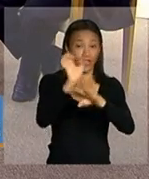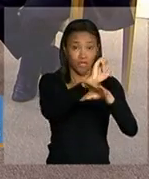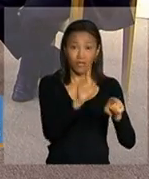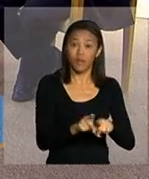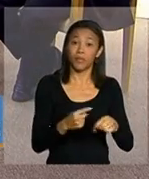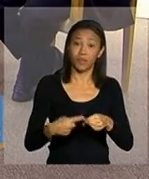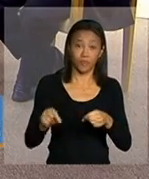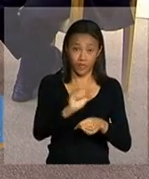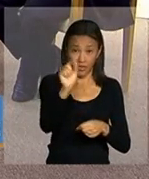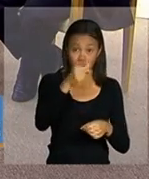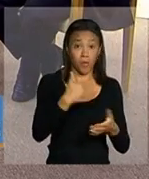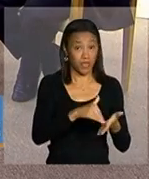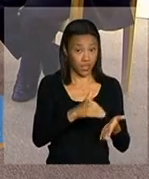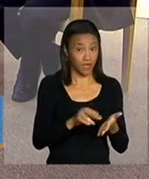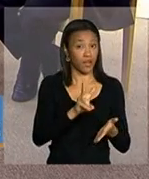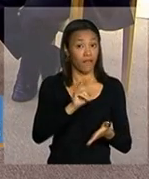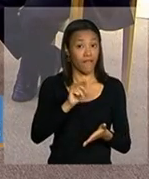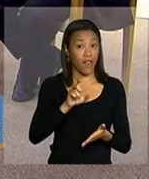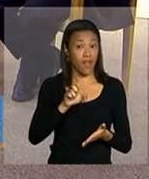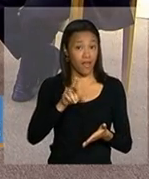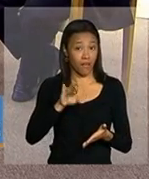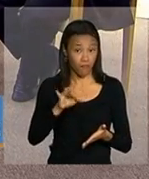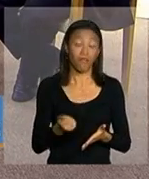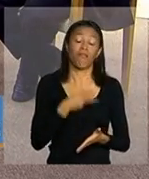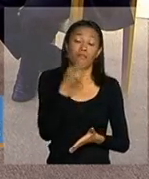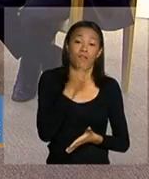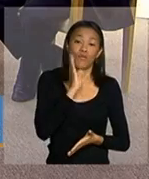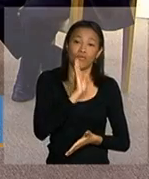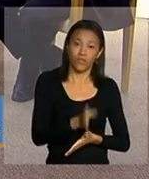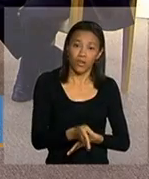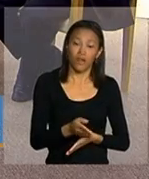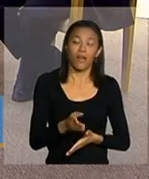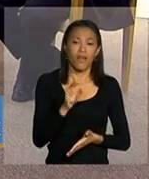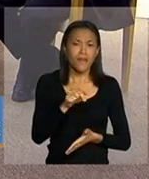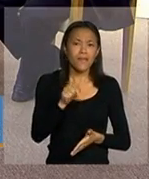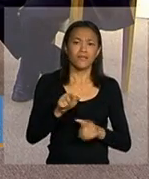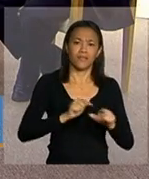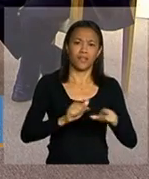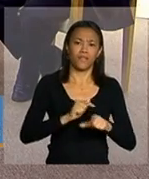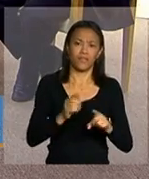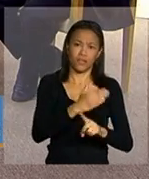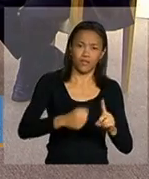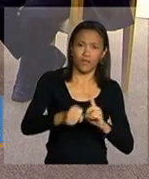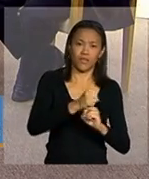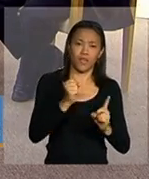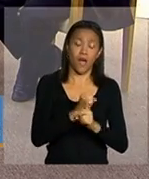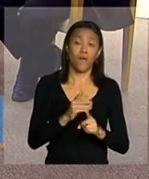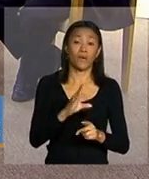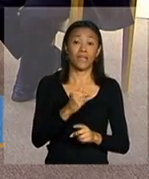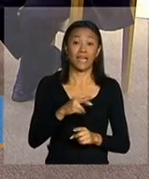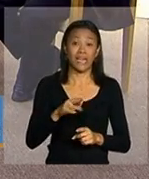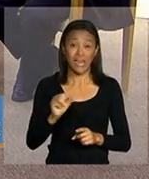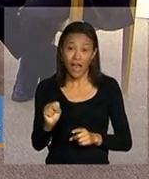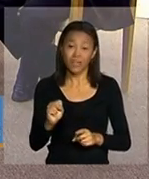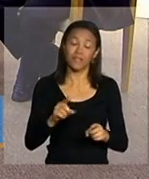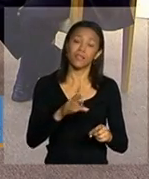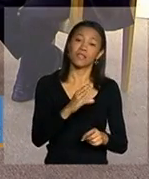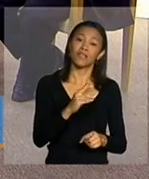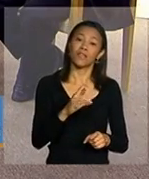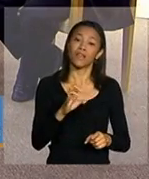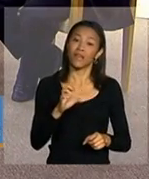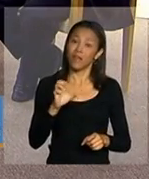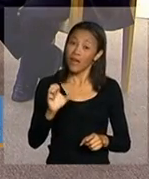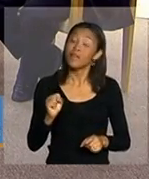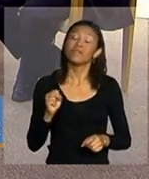como a secretária Valéria no bloco anterior comentou, os serviços de assistência social, CRAs e CREAs, praticamente em todos os municípios